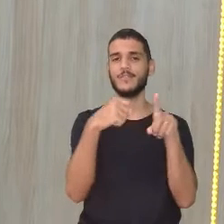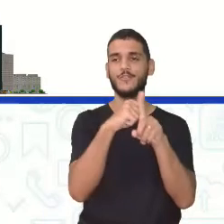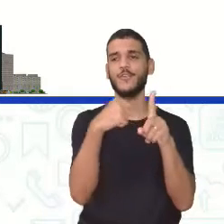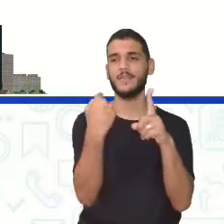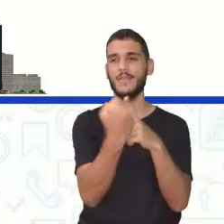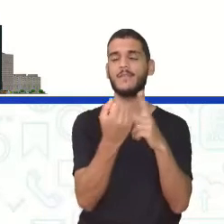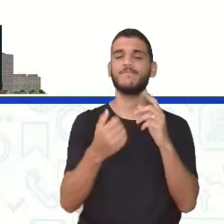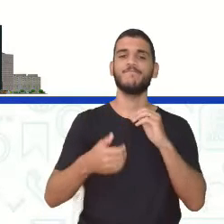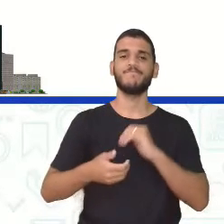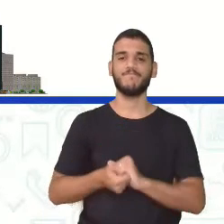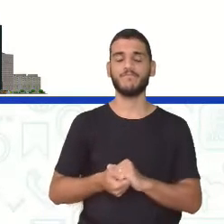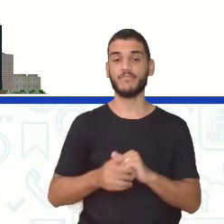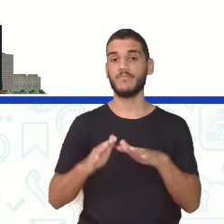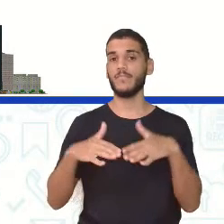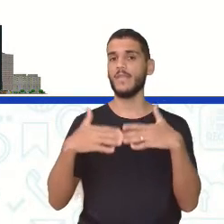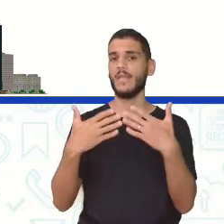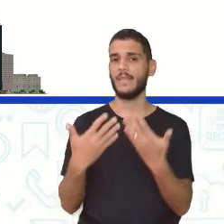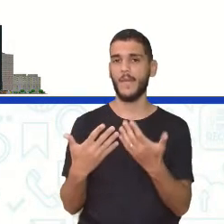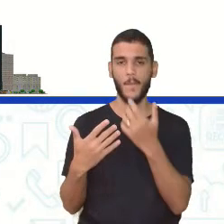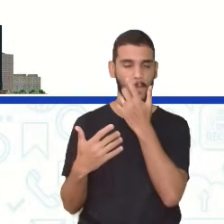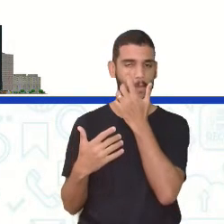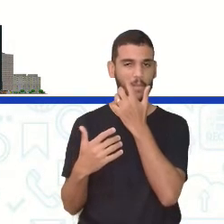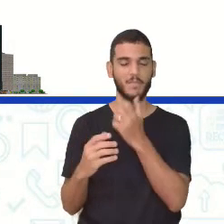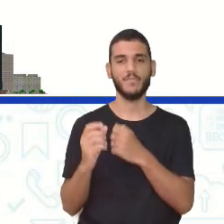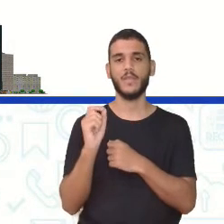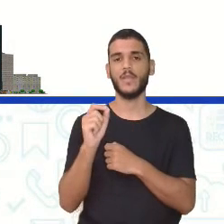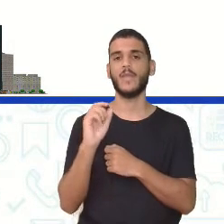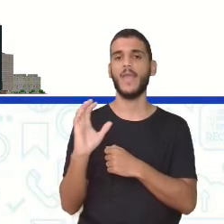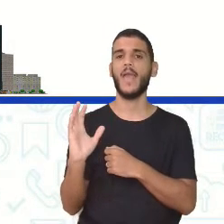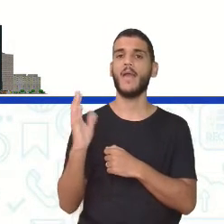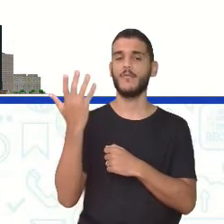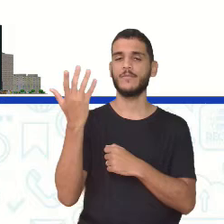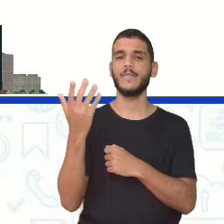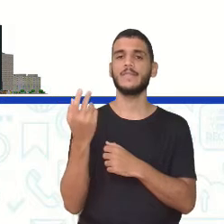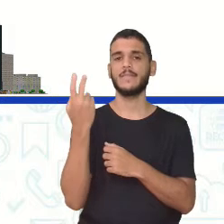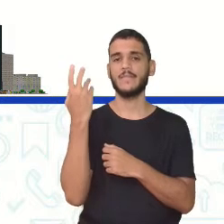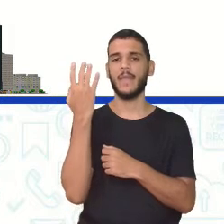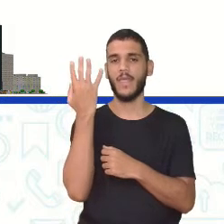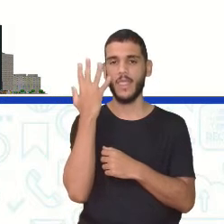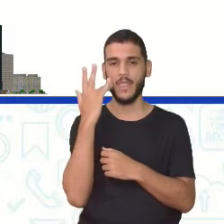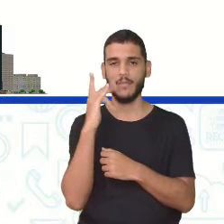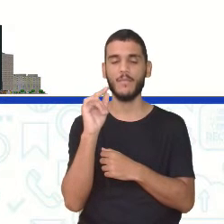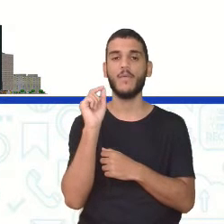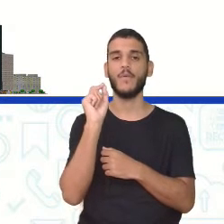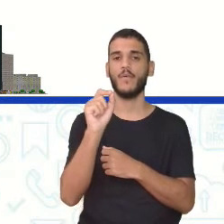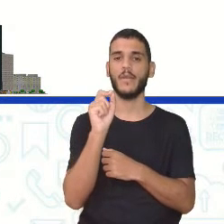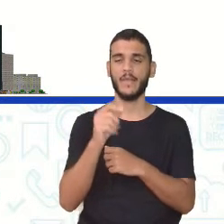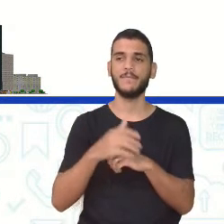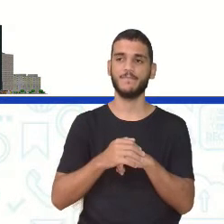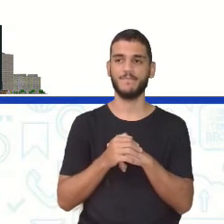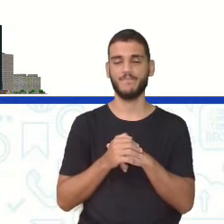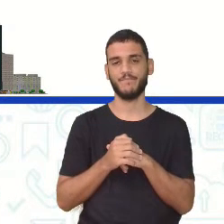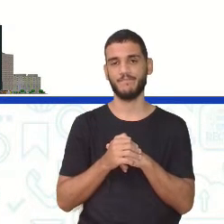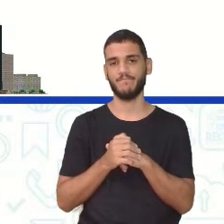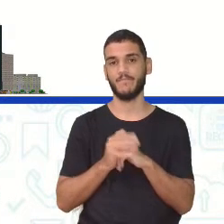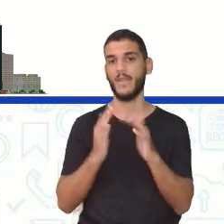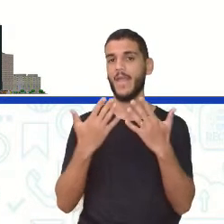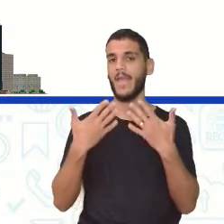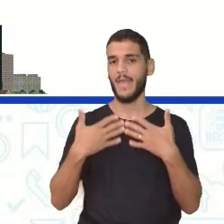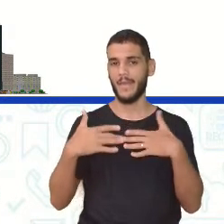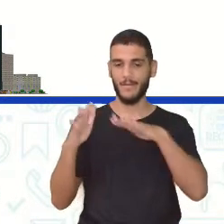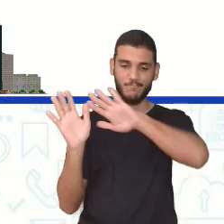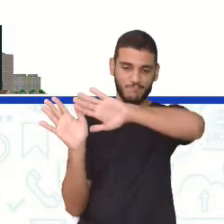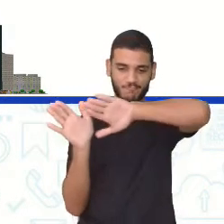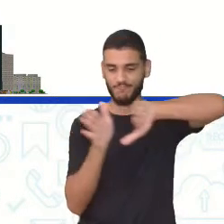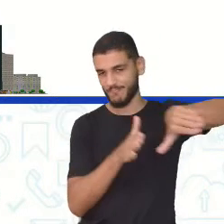E aí, esses fenômenos naturais, né? Então, voltando aqui com o meio ambiente. Que eu e a professora Vanessa, a gente foi falando, mas